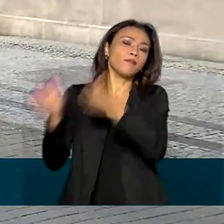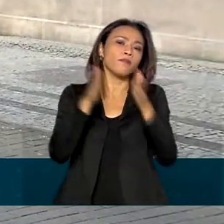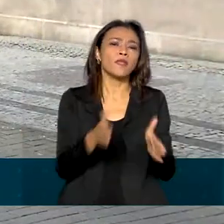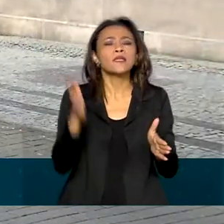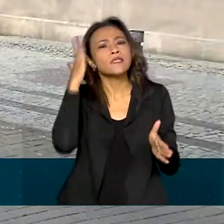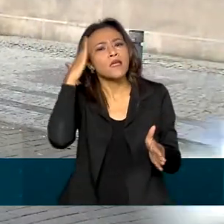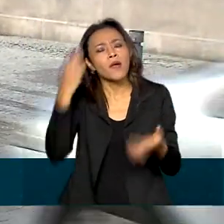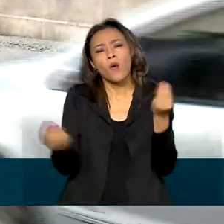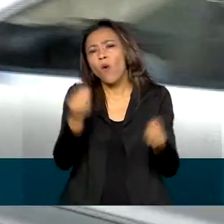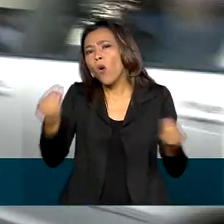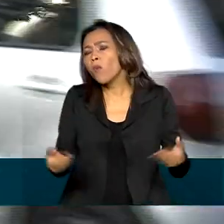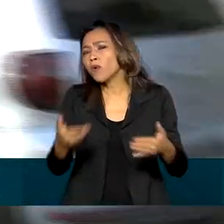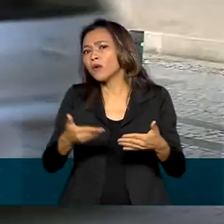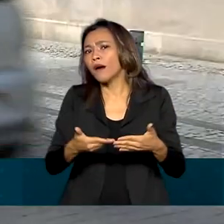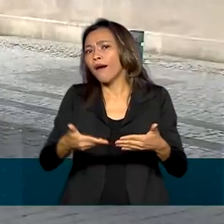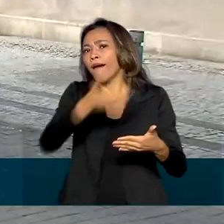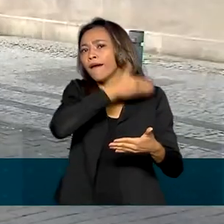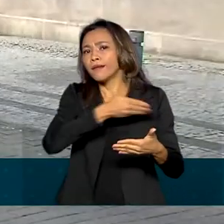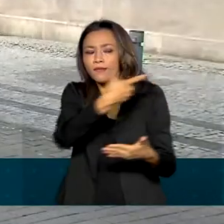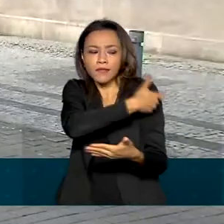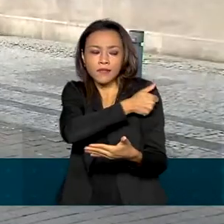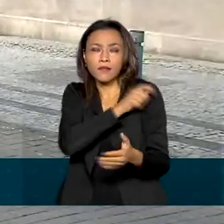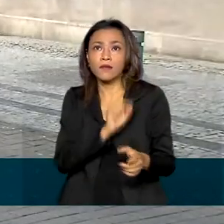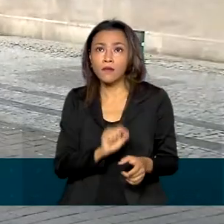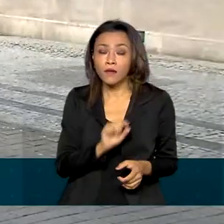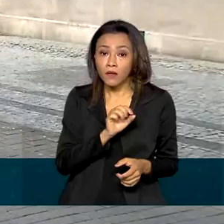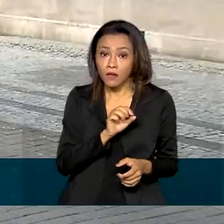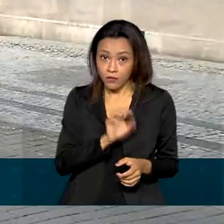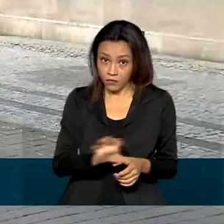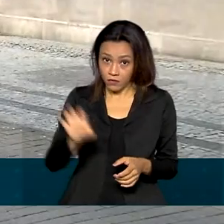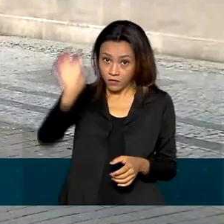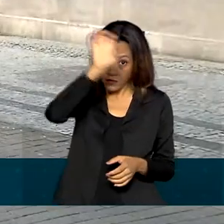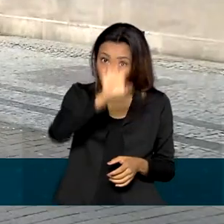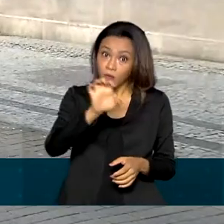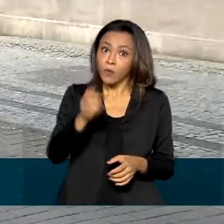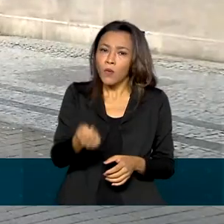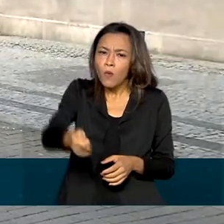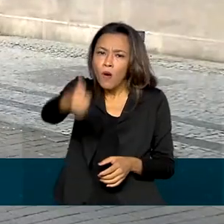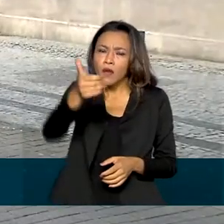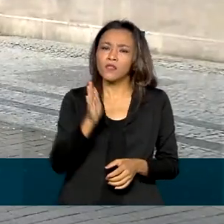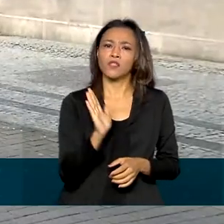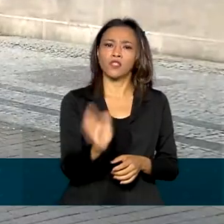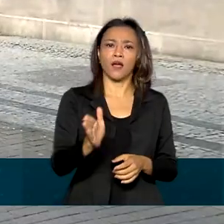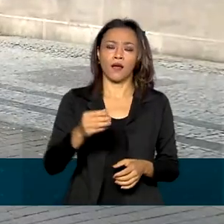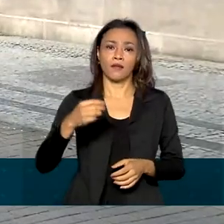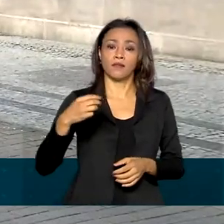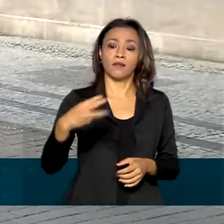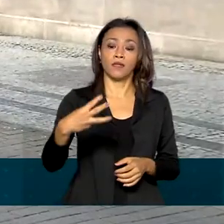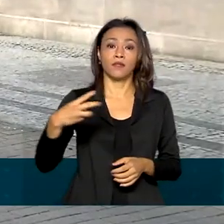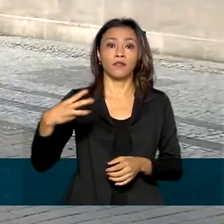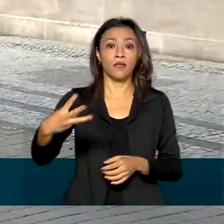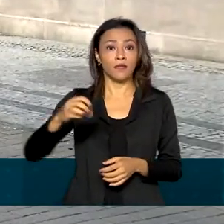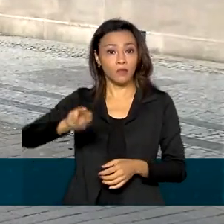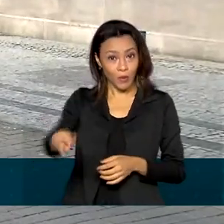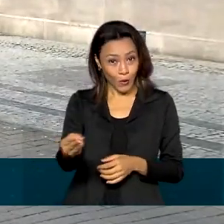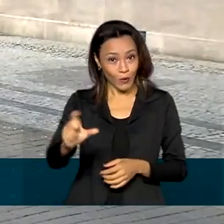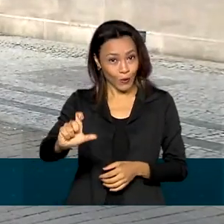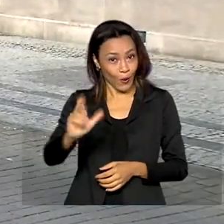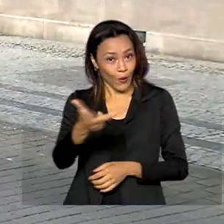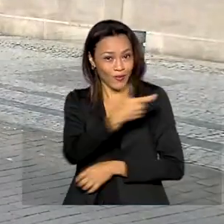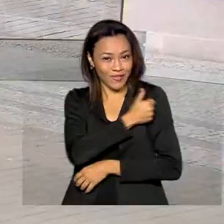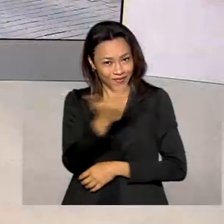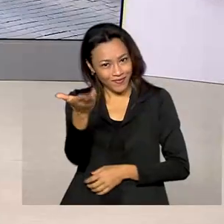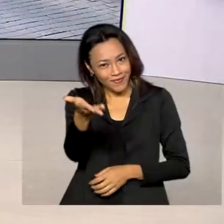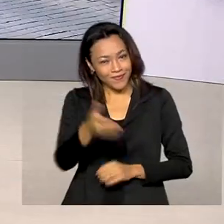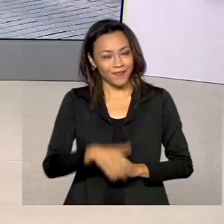está a vacinação em todo o país, até o momento foram aplicadas quase 33 milhões de doses. É com você, Renata.